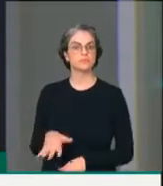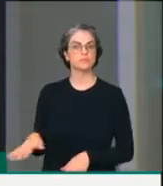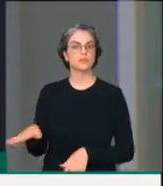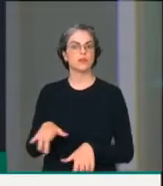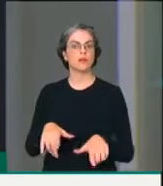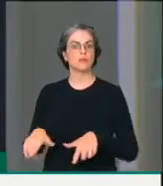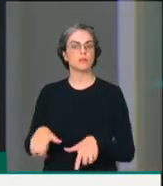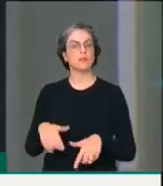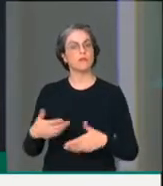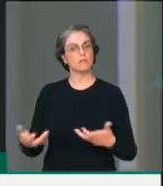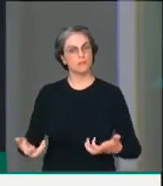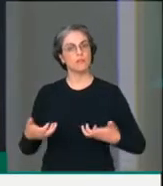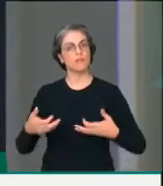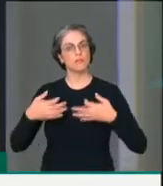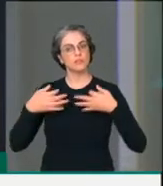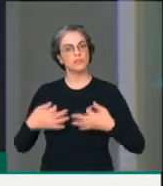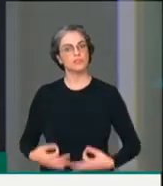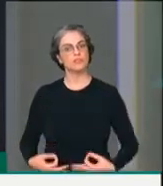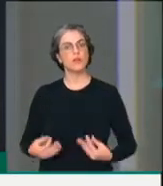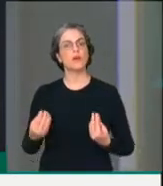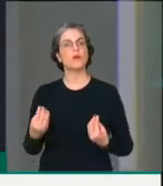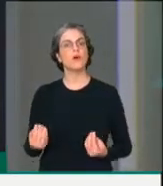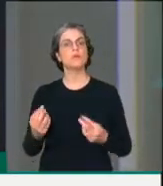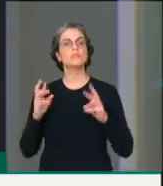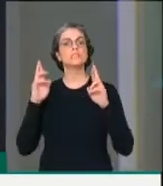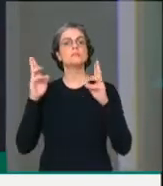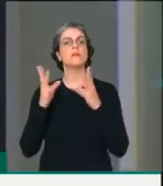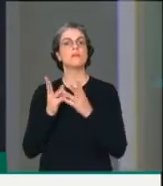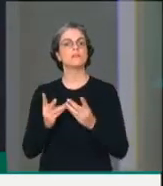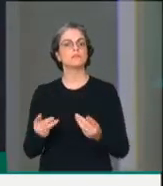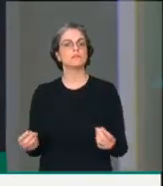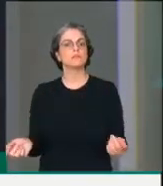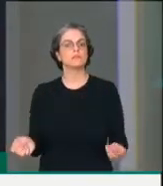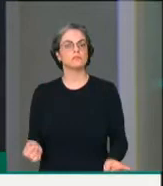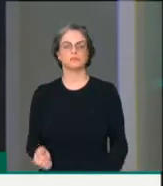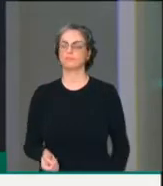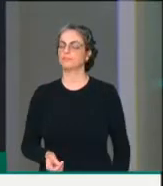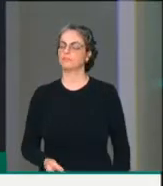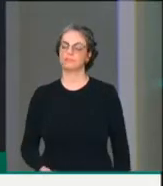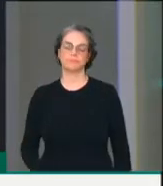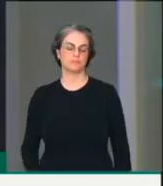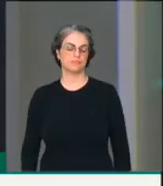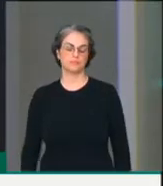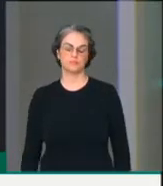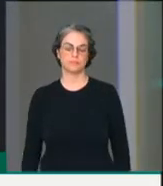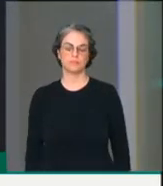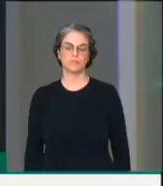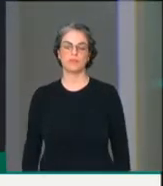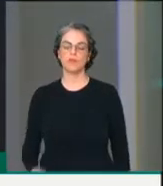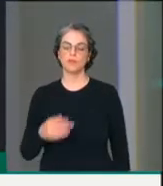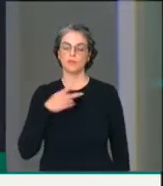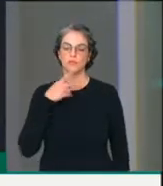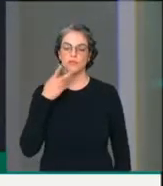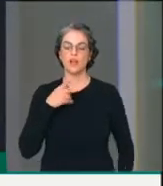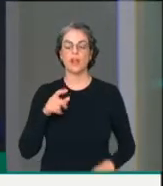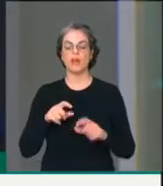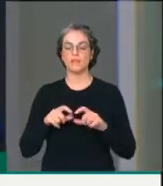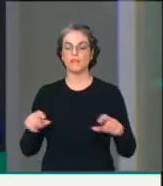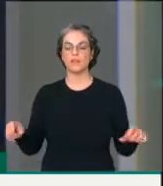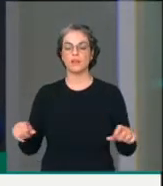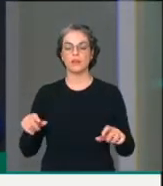dignidade percam a sua esperança. Eu vou resgatar uma frase do saudoso